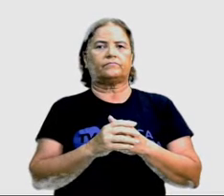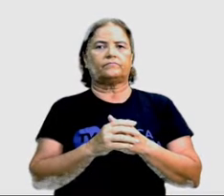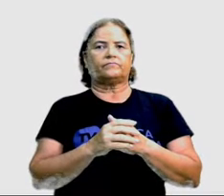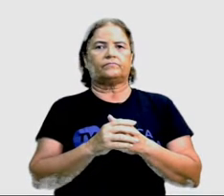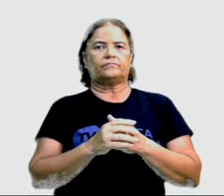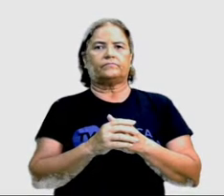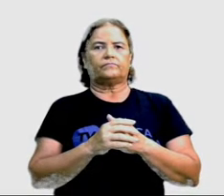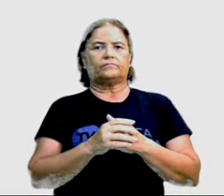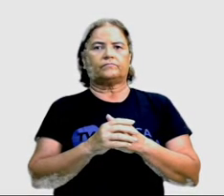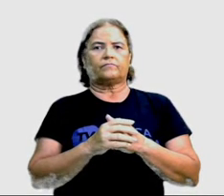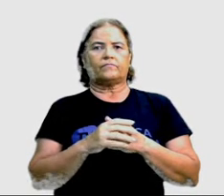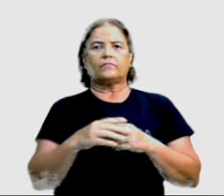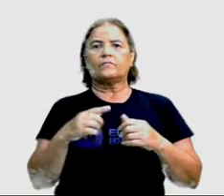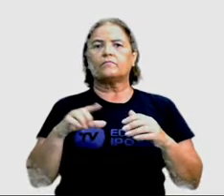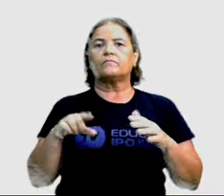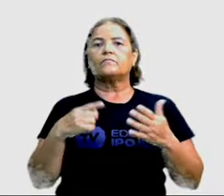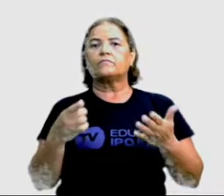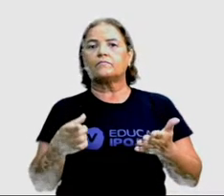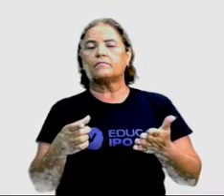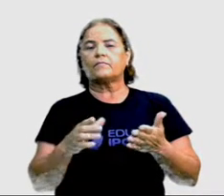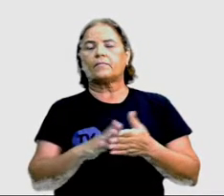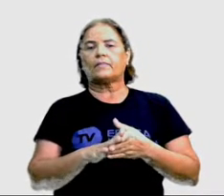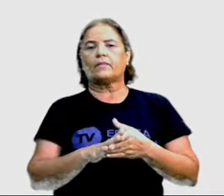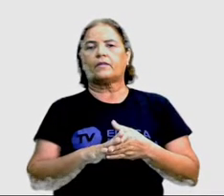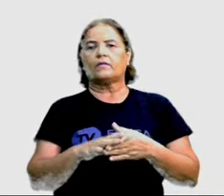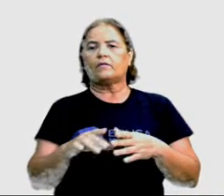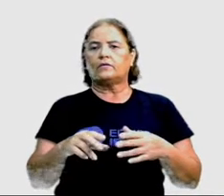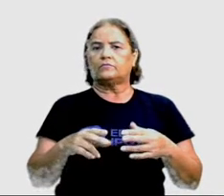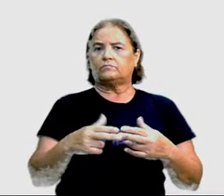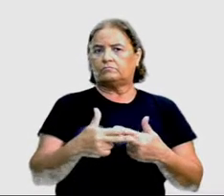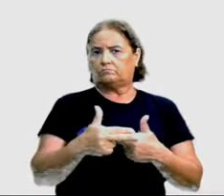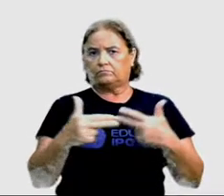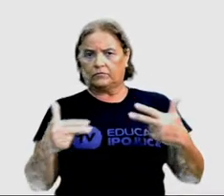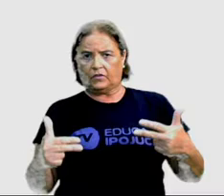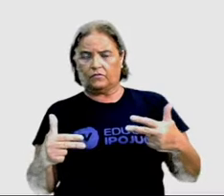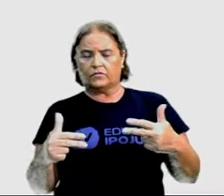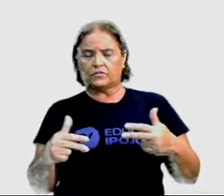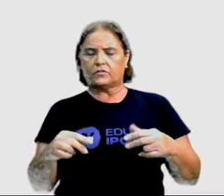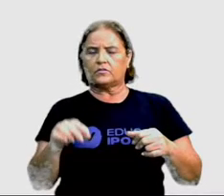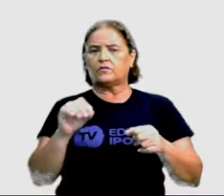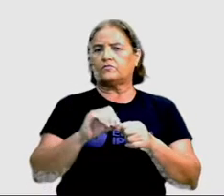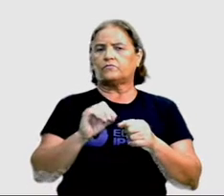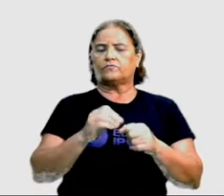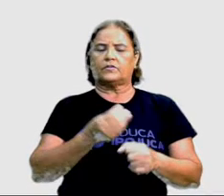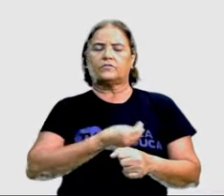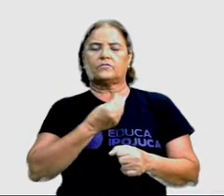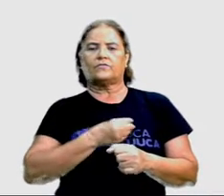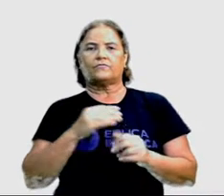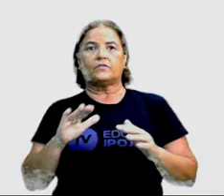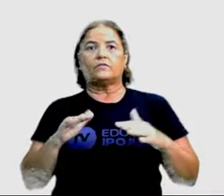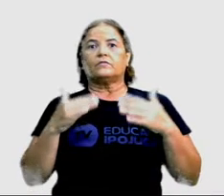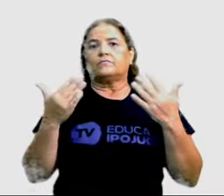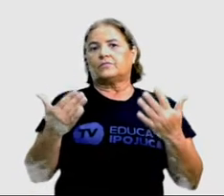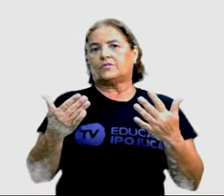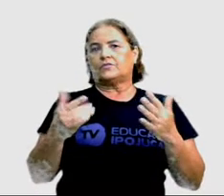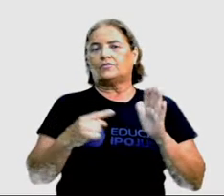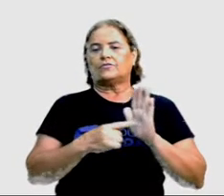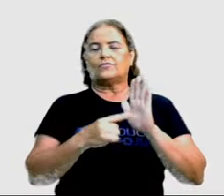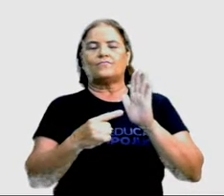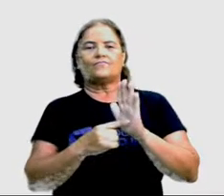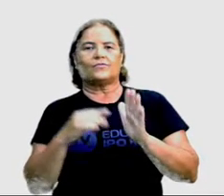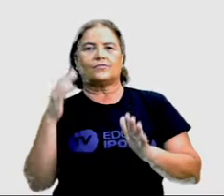Se liga. A diversidade torna a vida surpreendente e revela a beleza